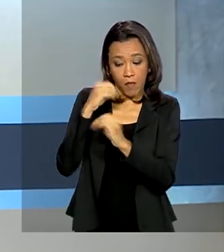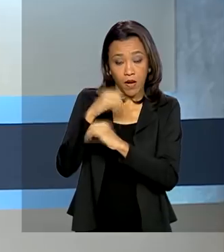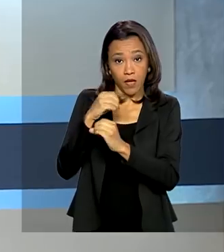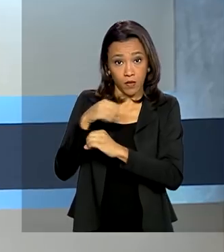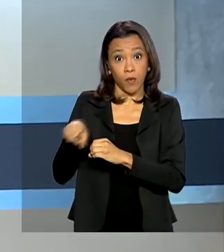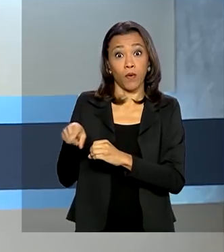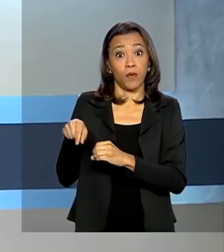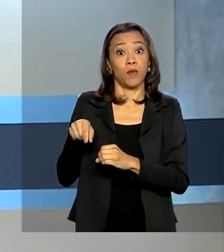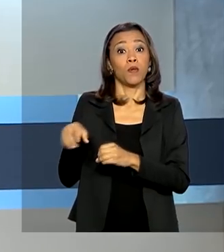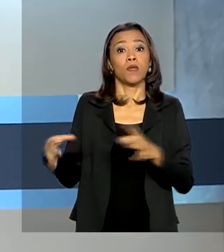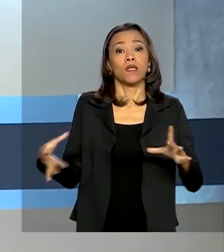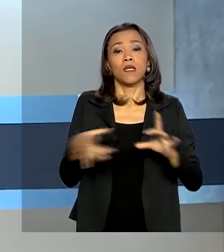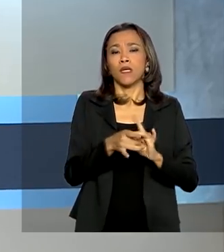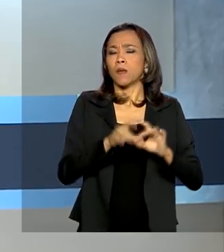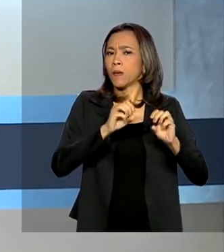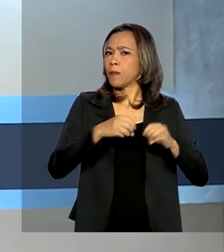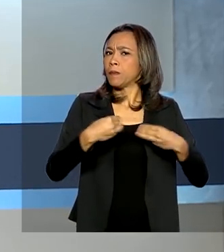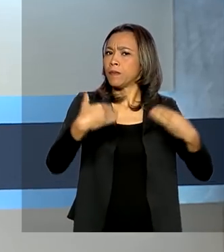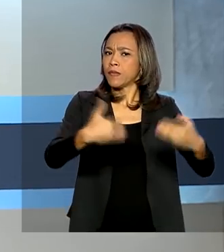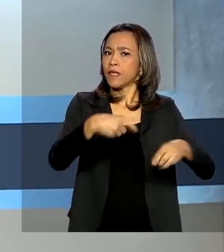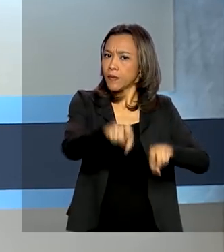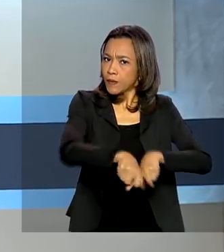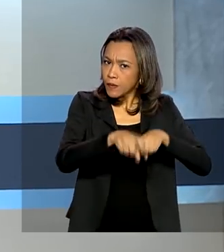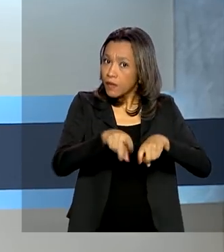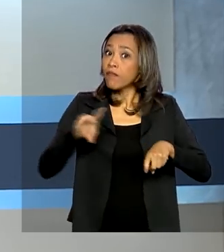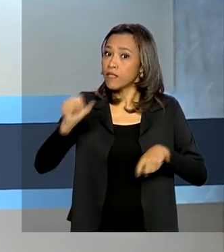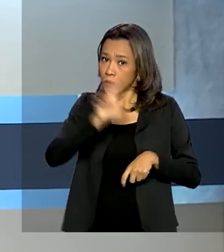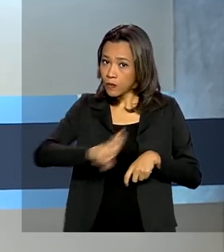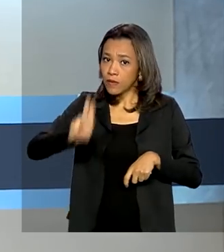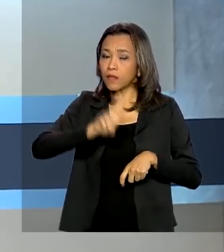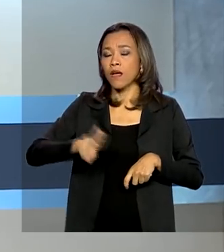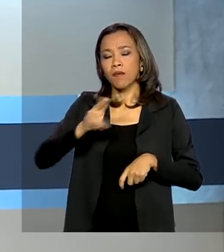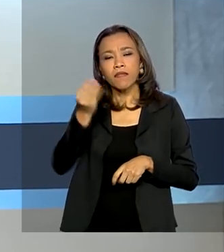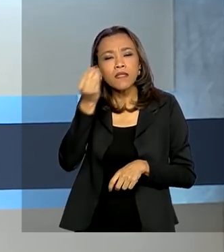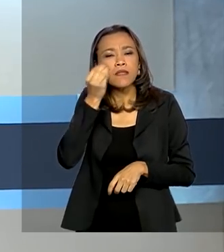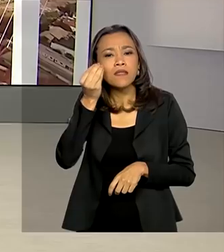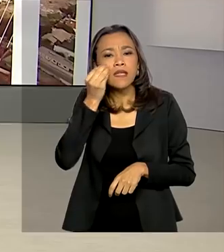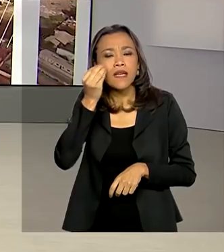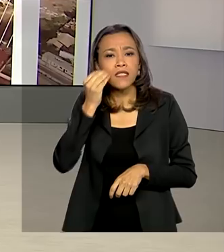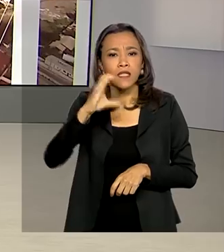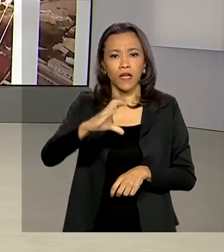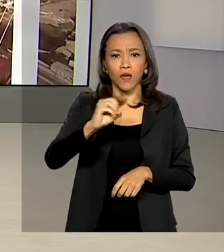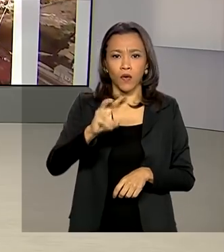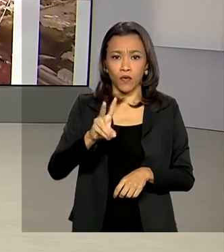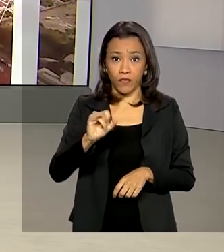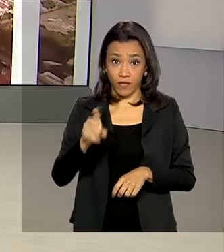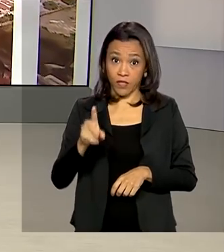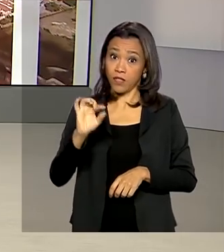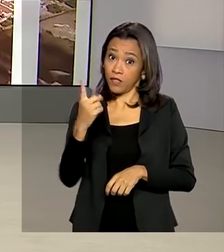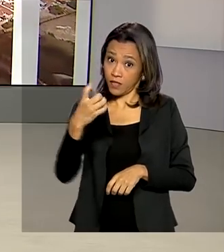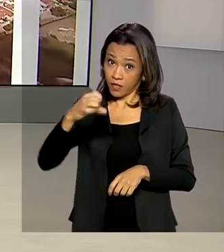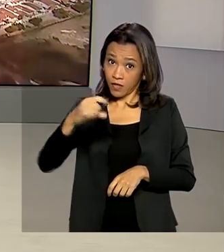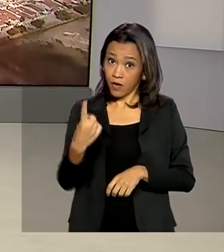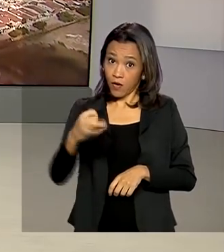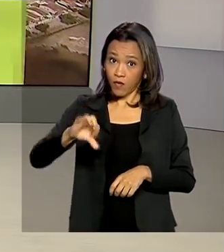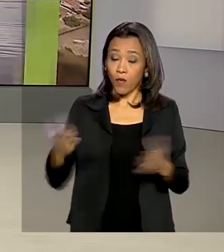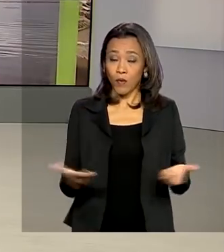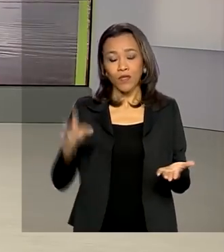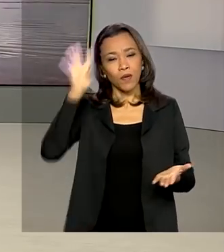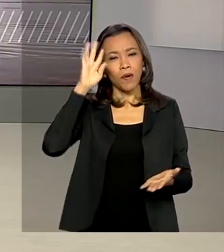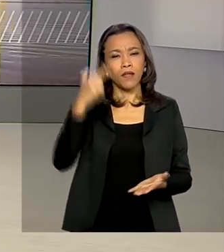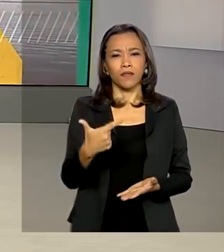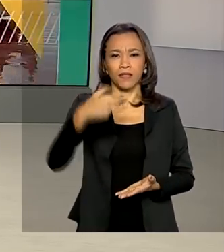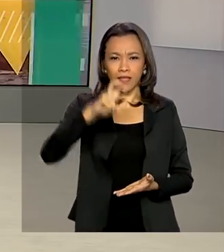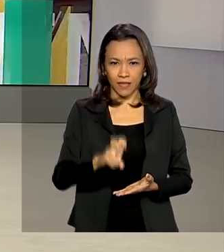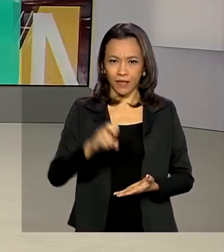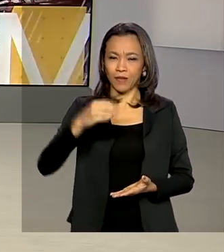Ministério da Agricultura vão ser usados para analisar testes da Covid-19. Hoje é quarta-feira, 25 de